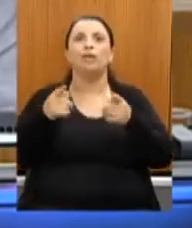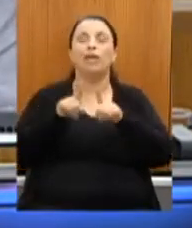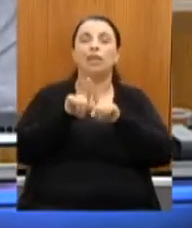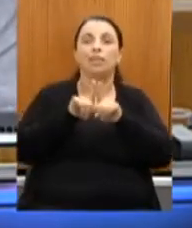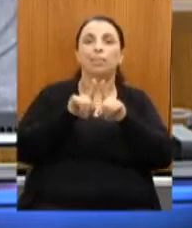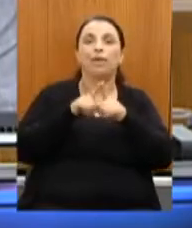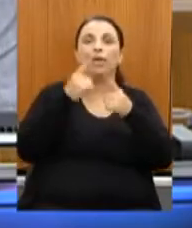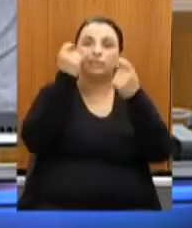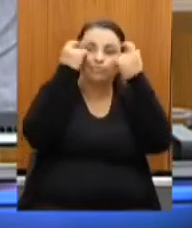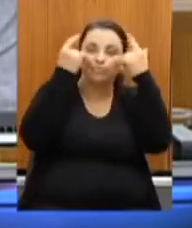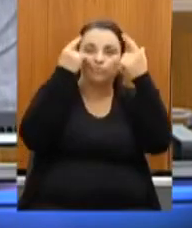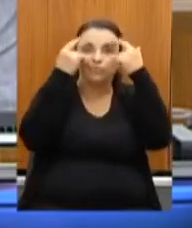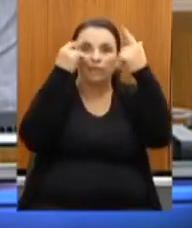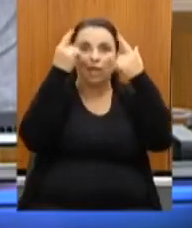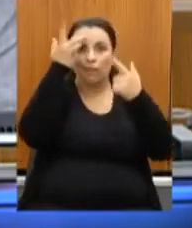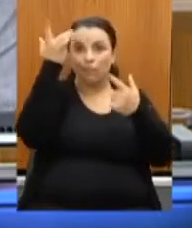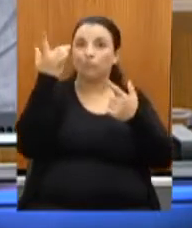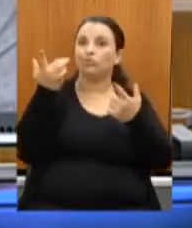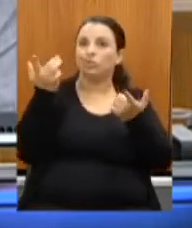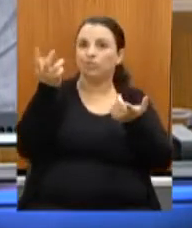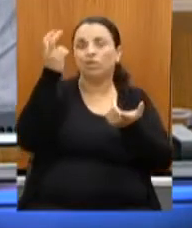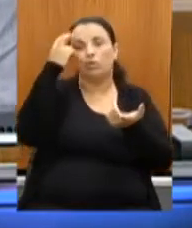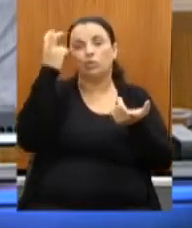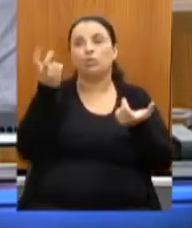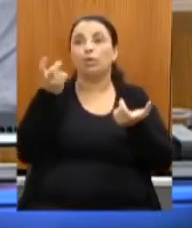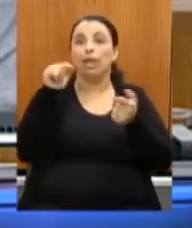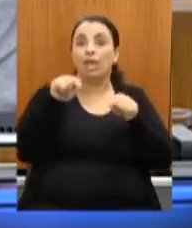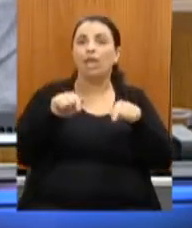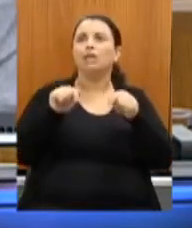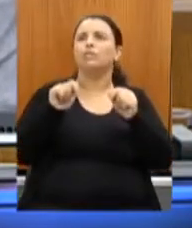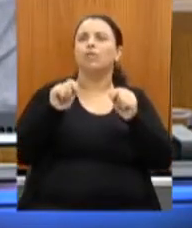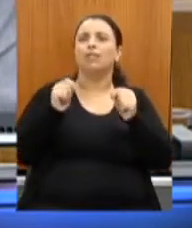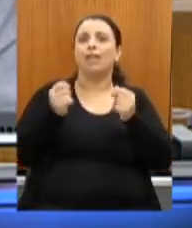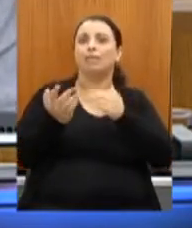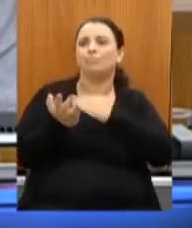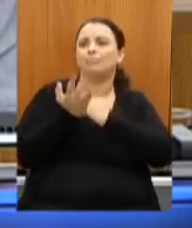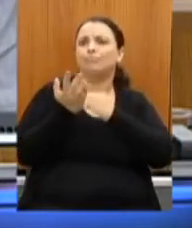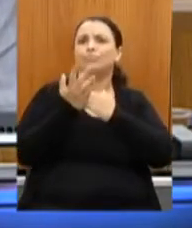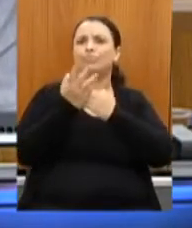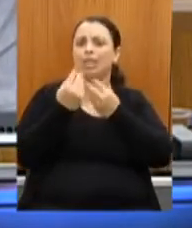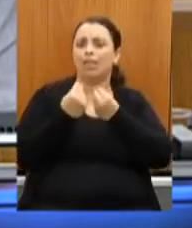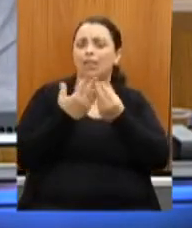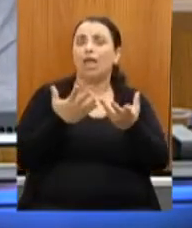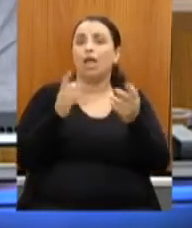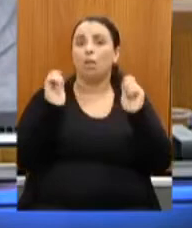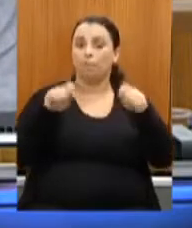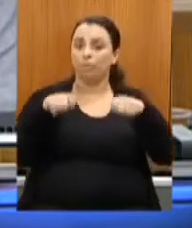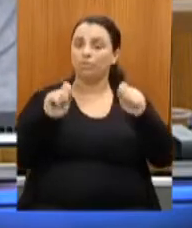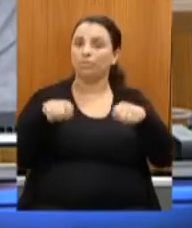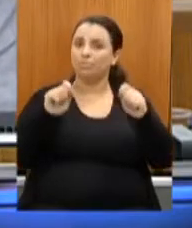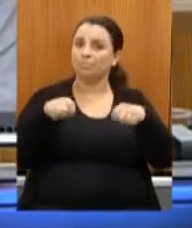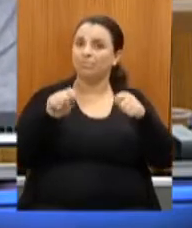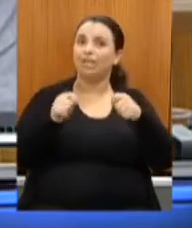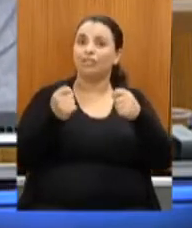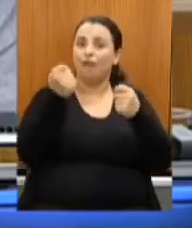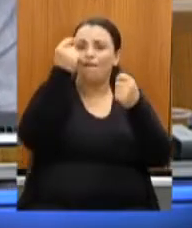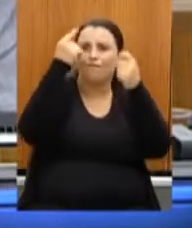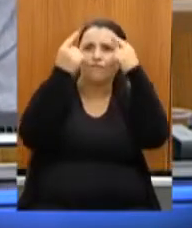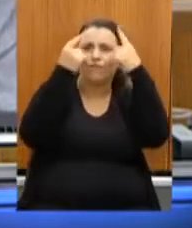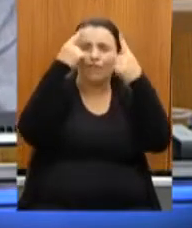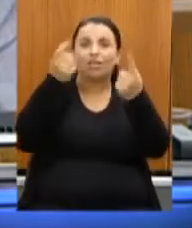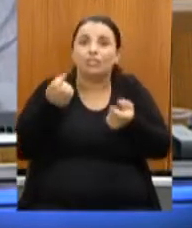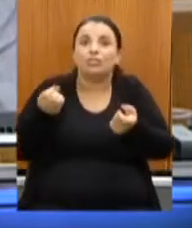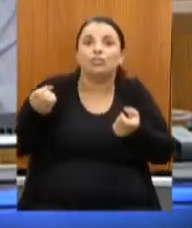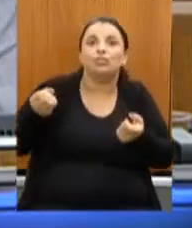trabalha com a cultura, tem possibilitado uma reinvenção, eu digo, até inusitada nesse momento. Nós